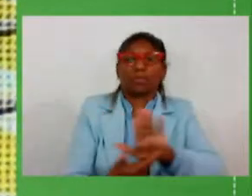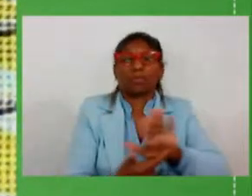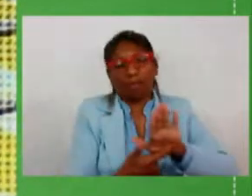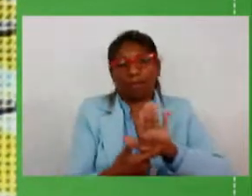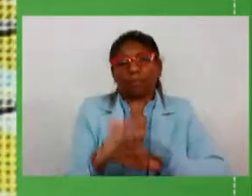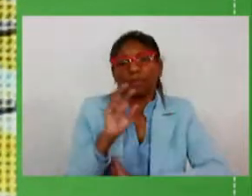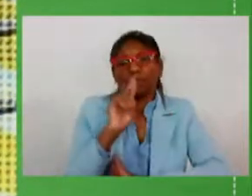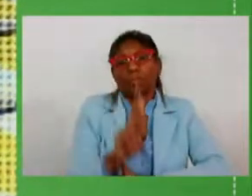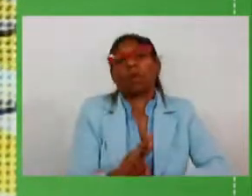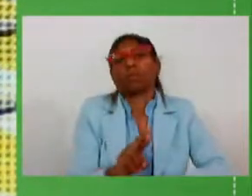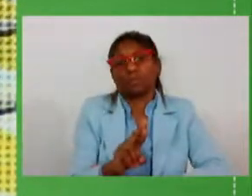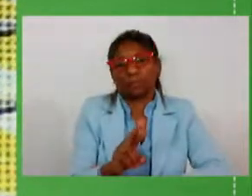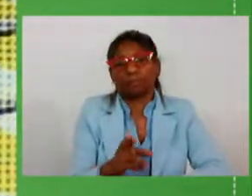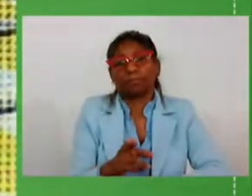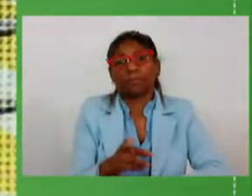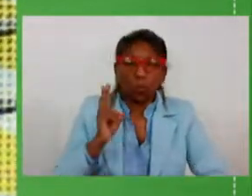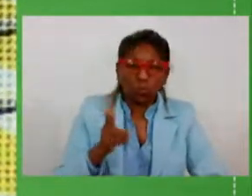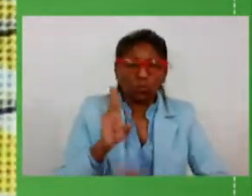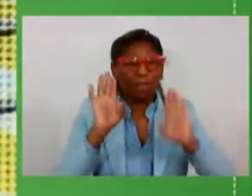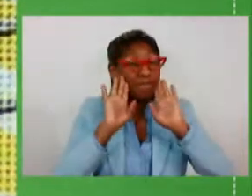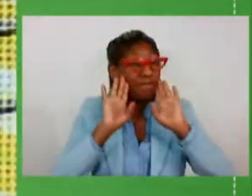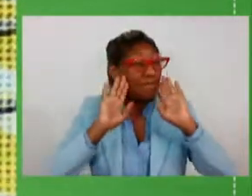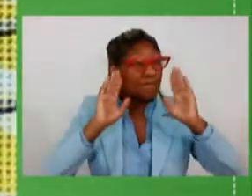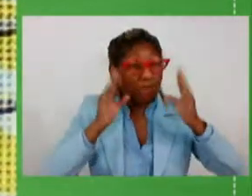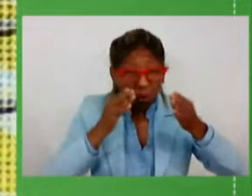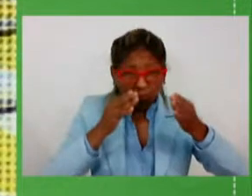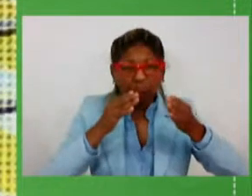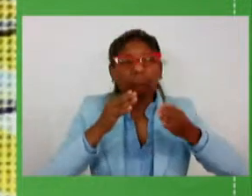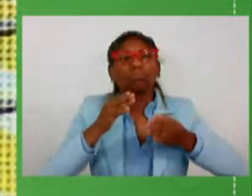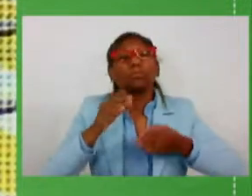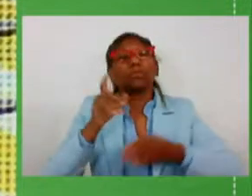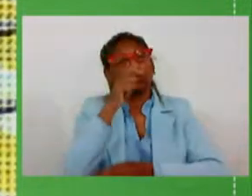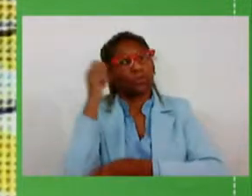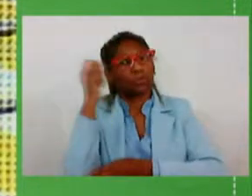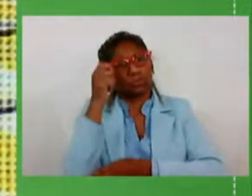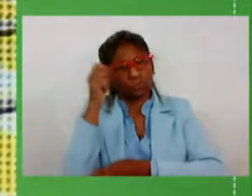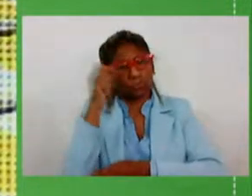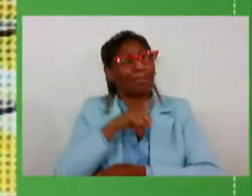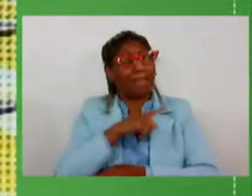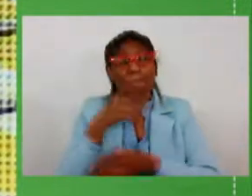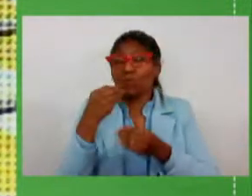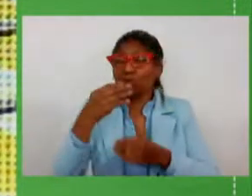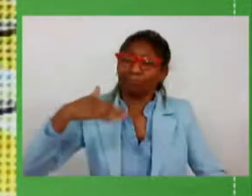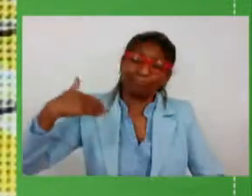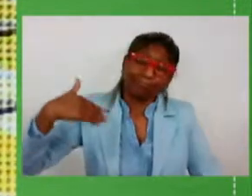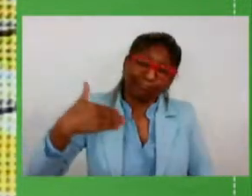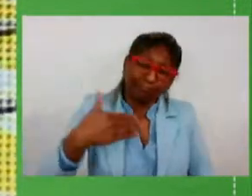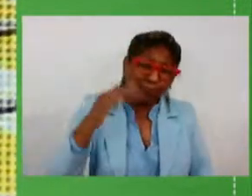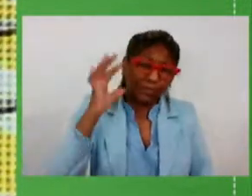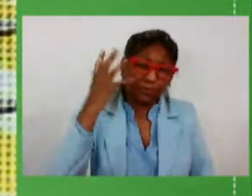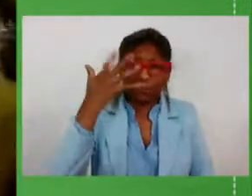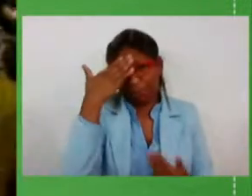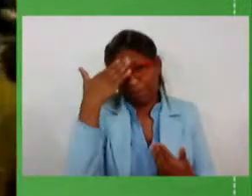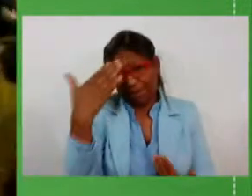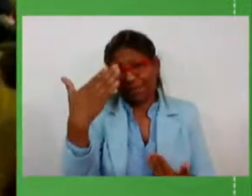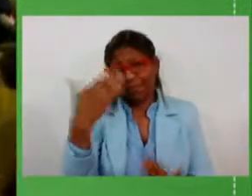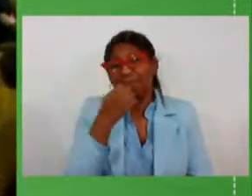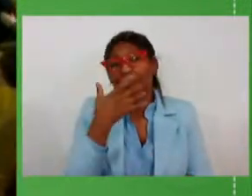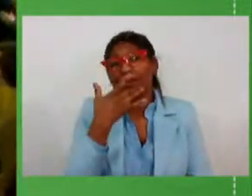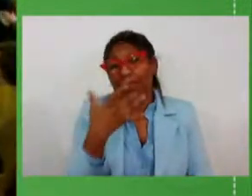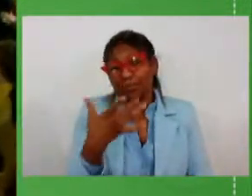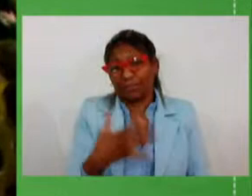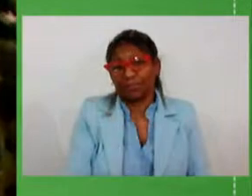a população vamos continuar focando nesse caminho que o Rio Grande ainda tem muito pela frente para ser resolvido muito obrigado uma boa tarde a todos